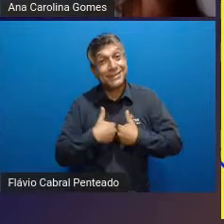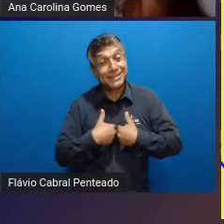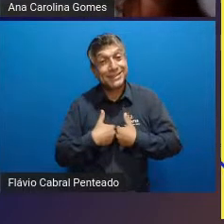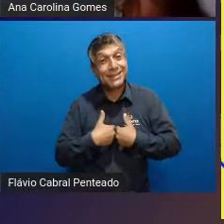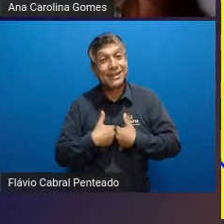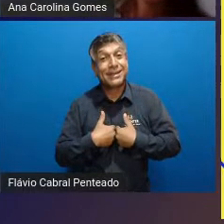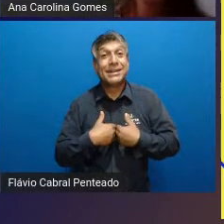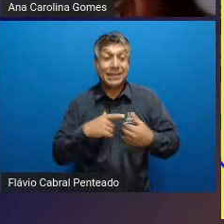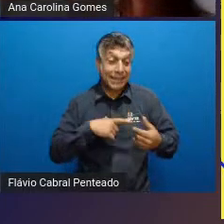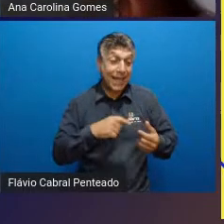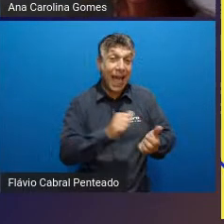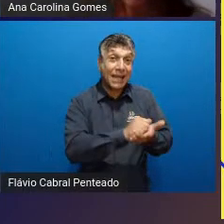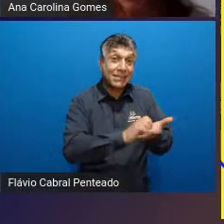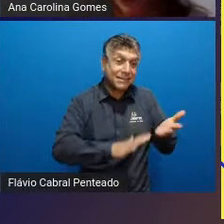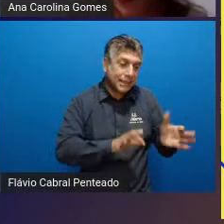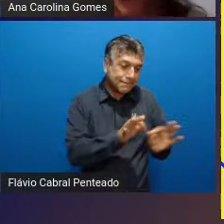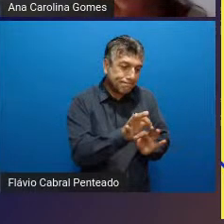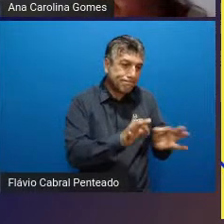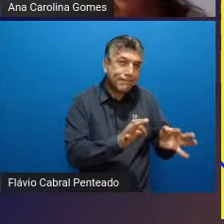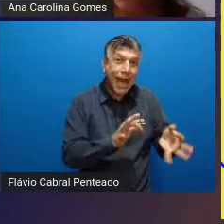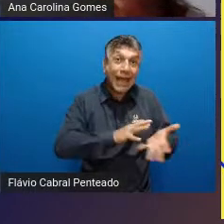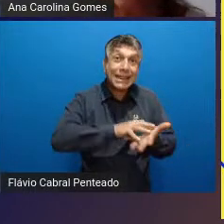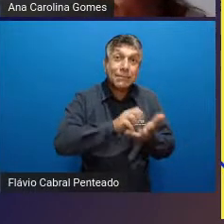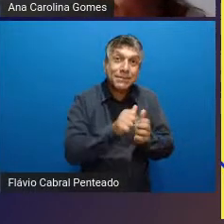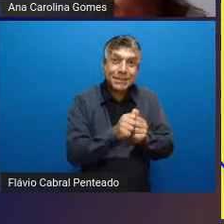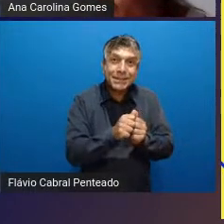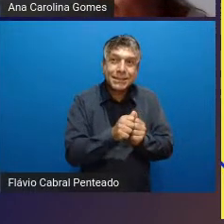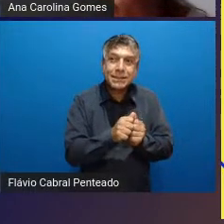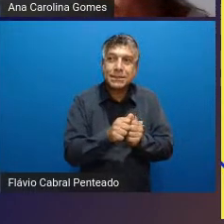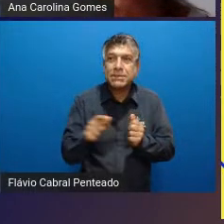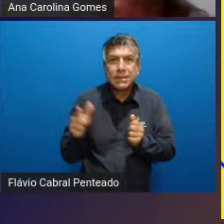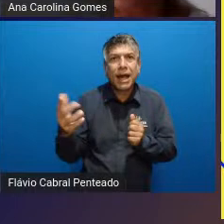atividades adaptativas a gente tem que aceitar eles e saber